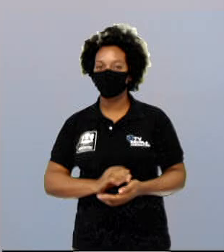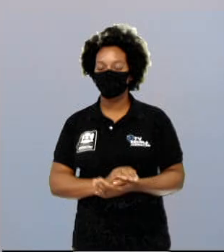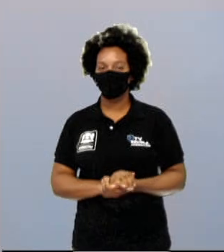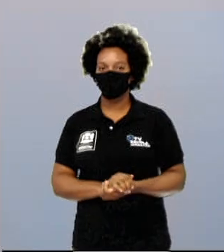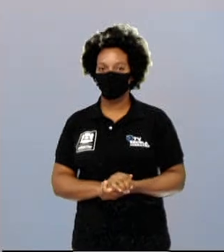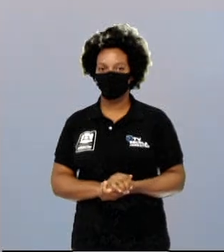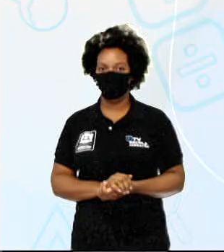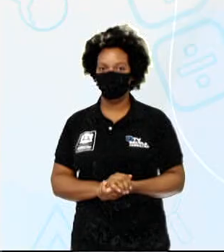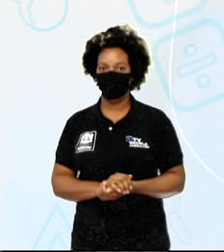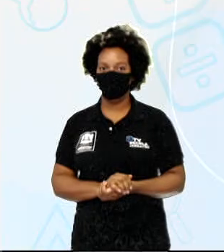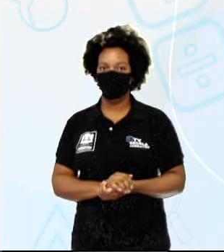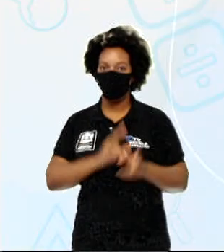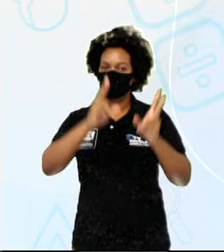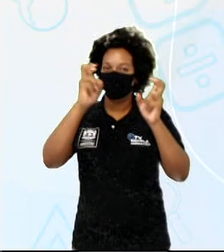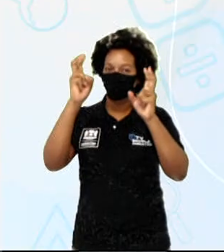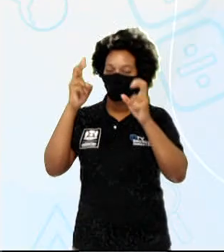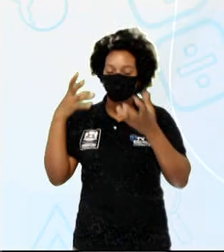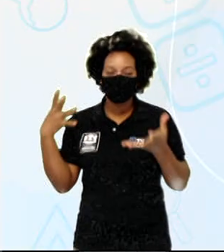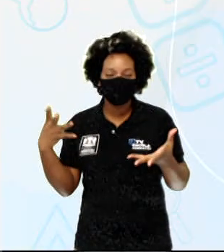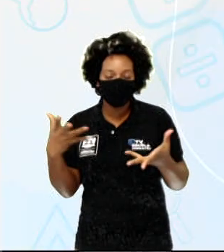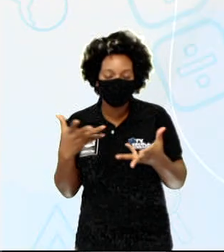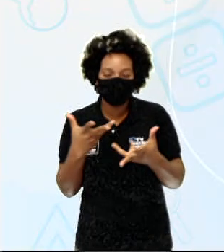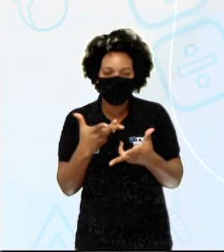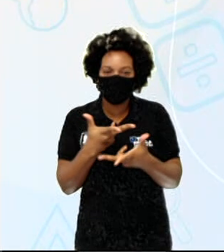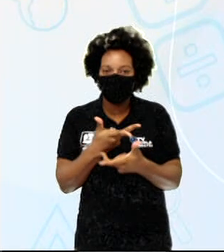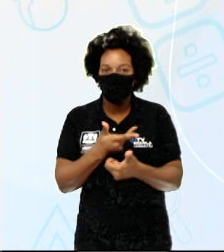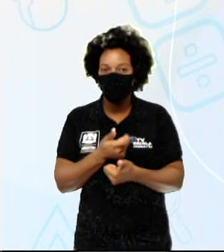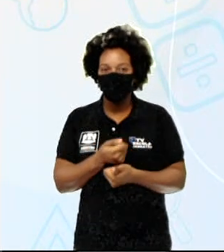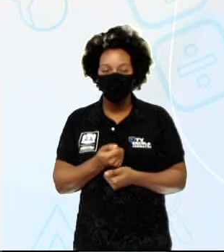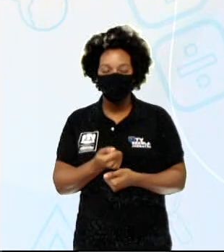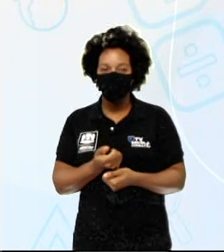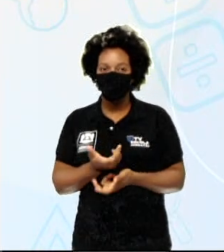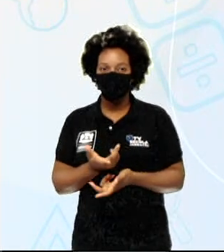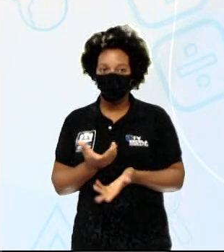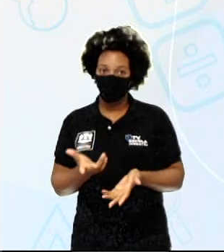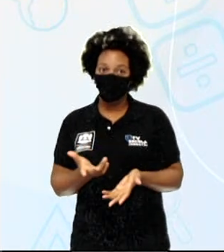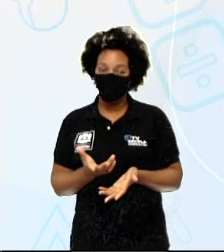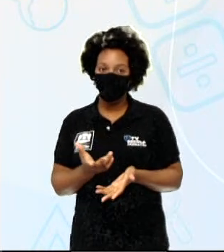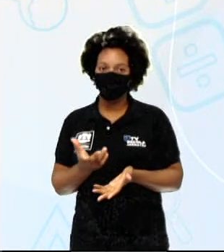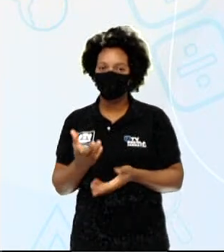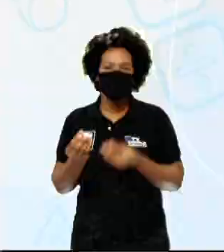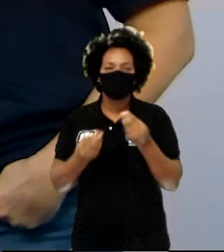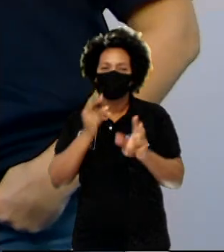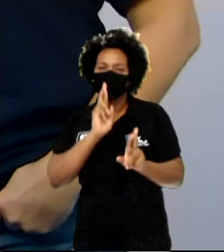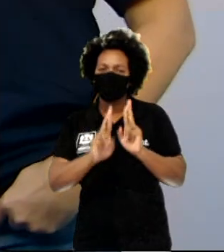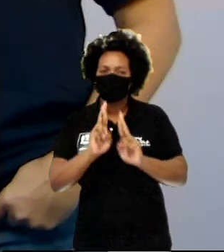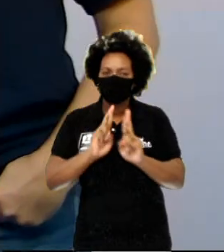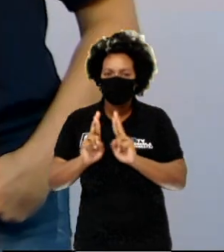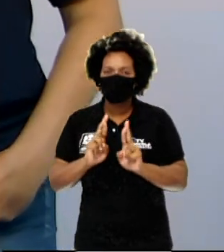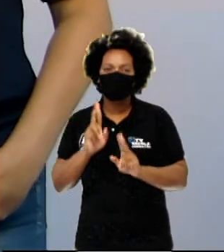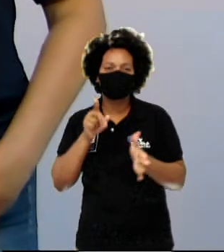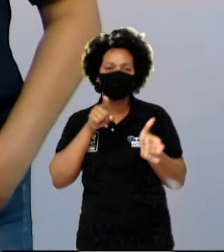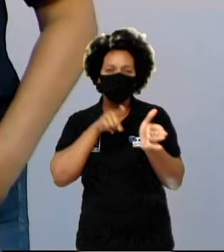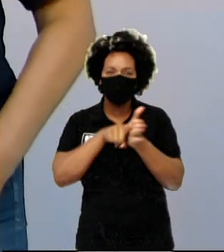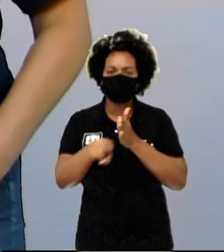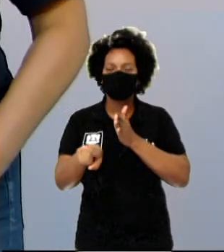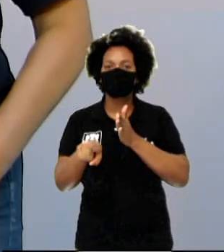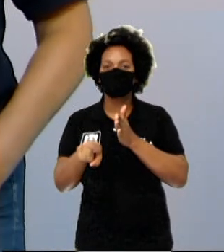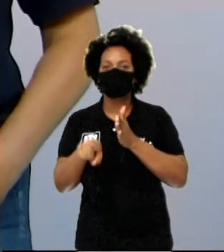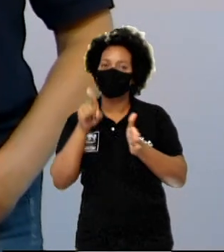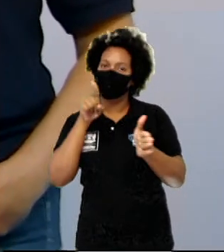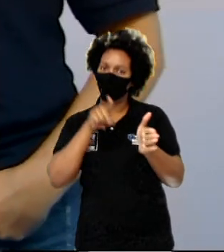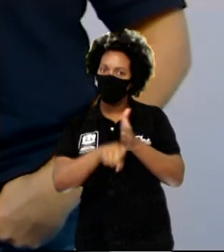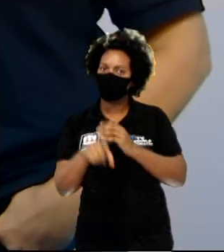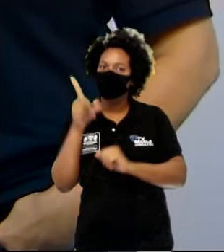Que tema mais fascinante? Mas como responder essa questão? Era uma